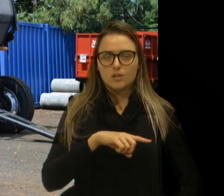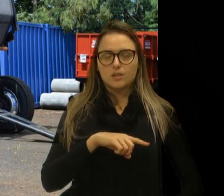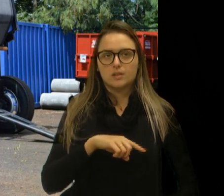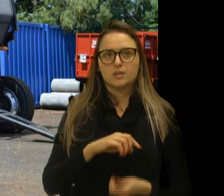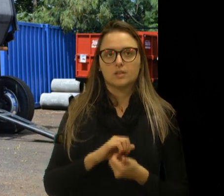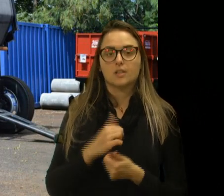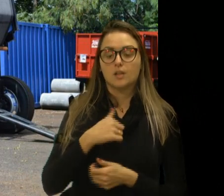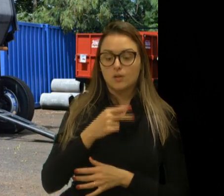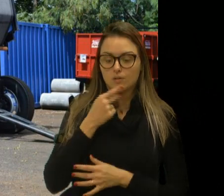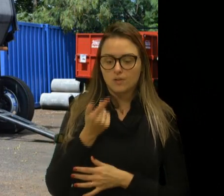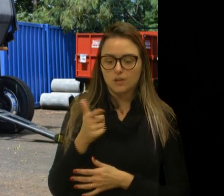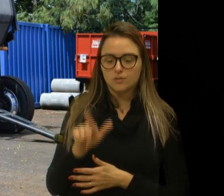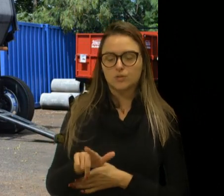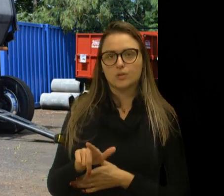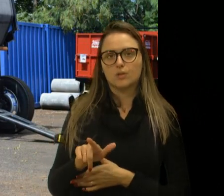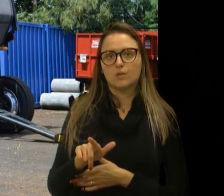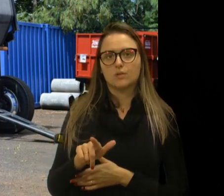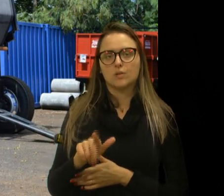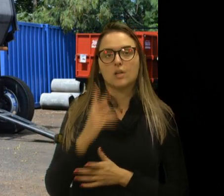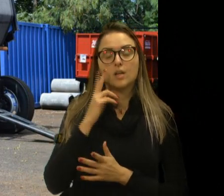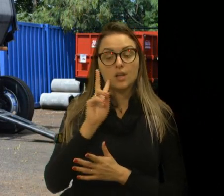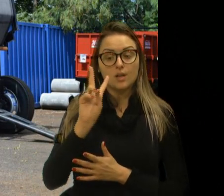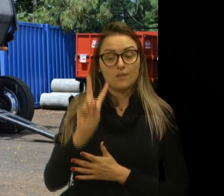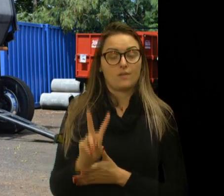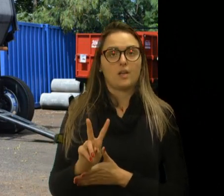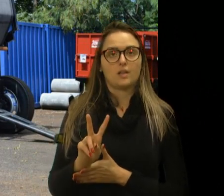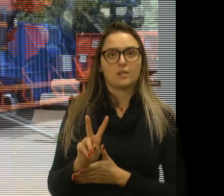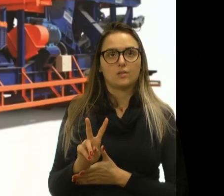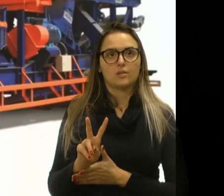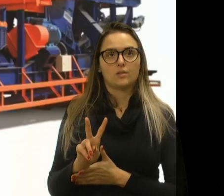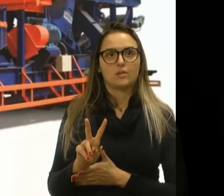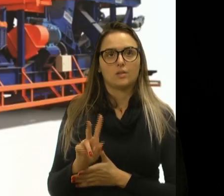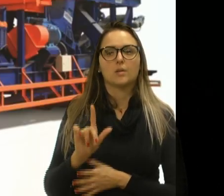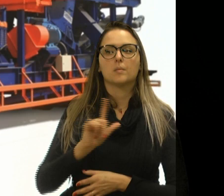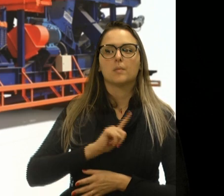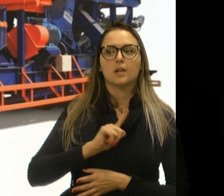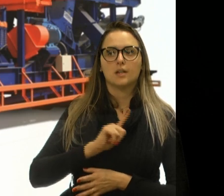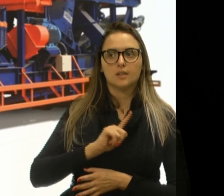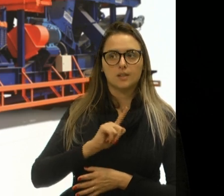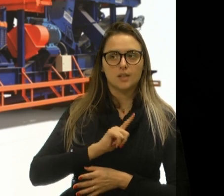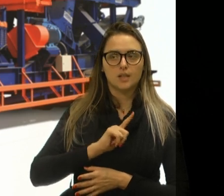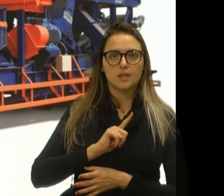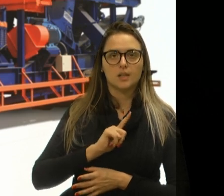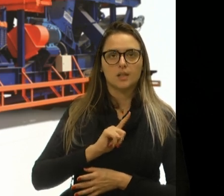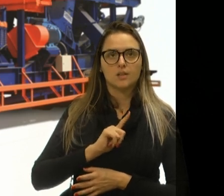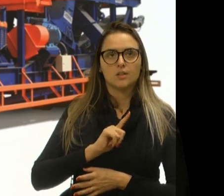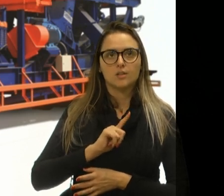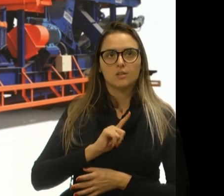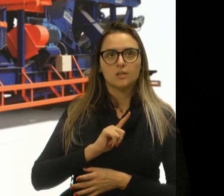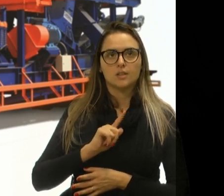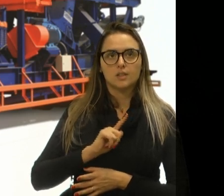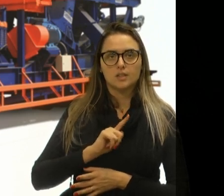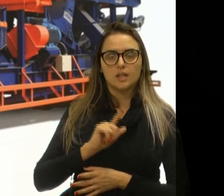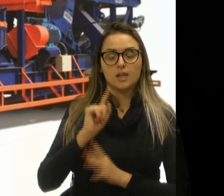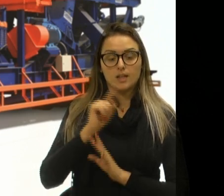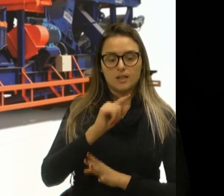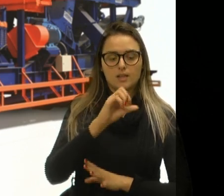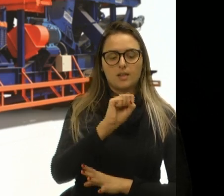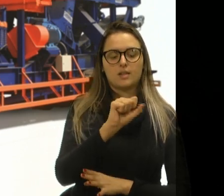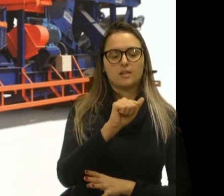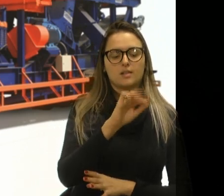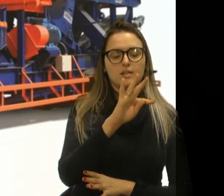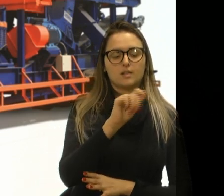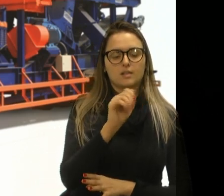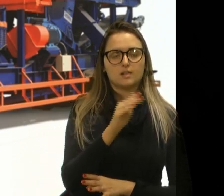volto a dizer, repito, acompanhando de perto, para que seja, que retorne, começando por nosso, britador em Santa Lúcia, o